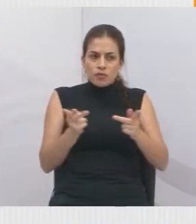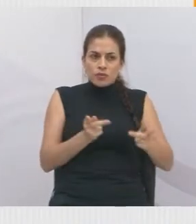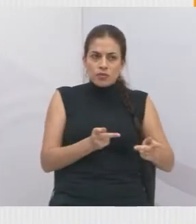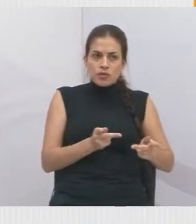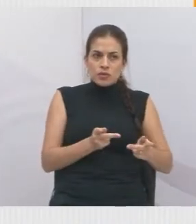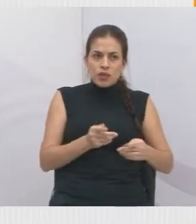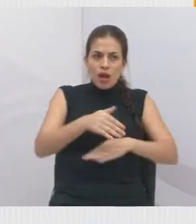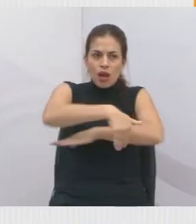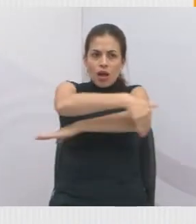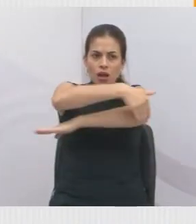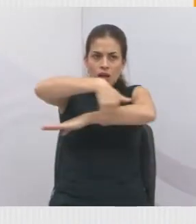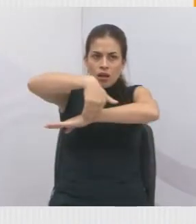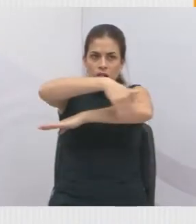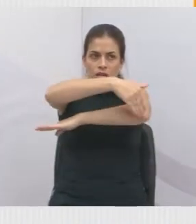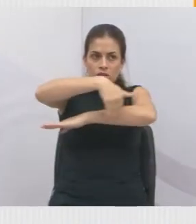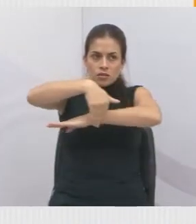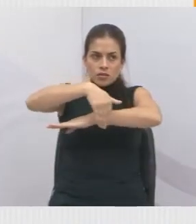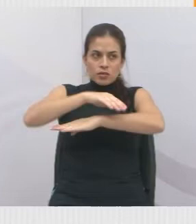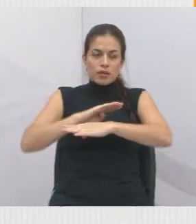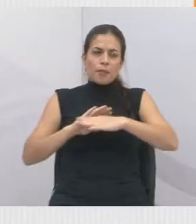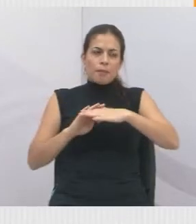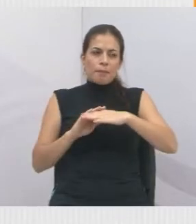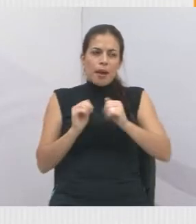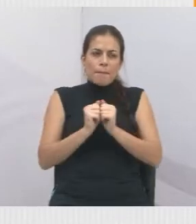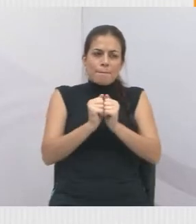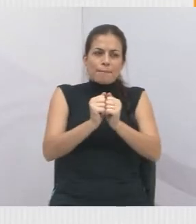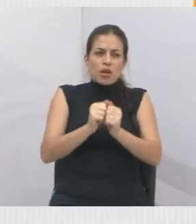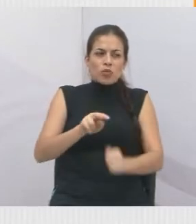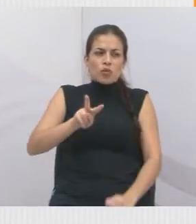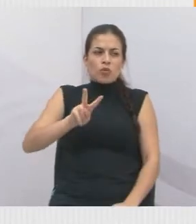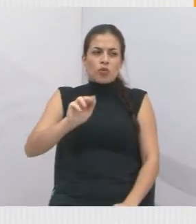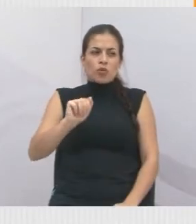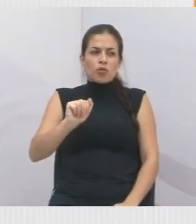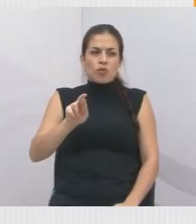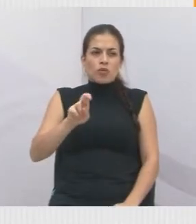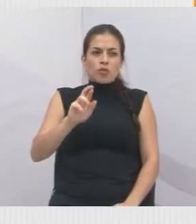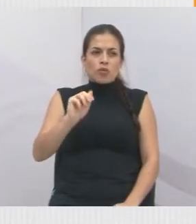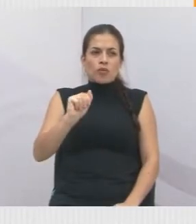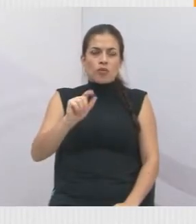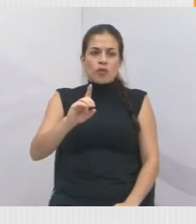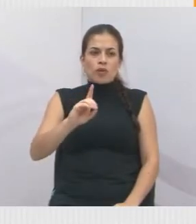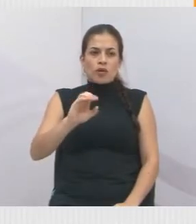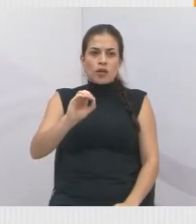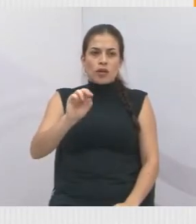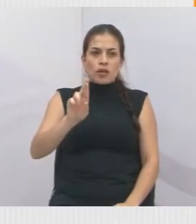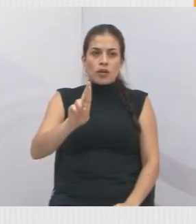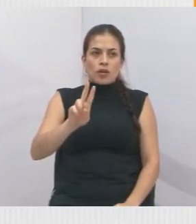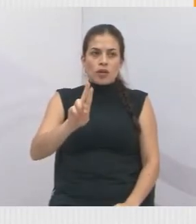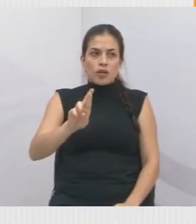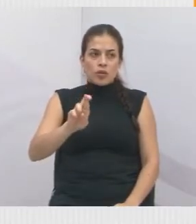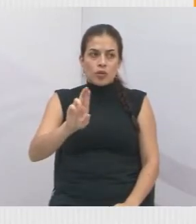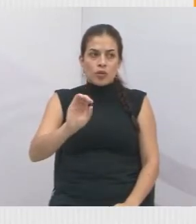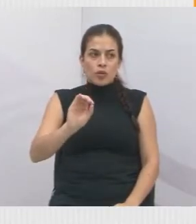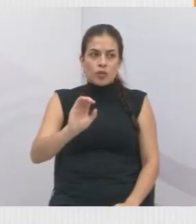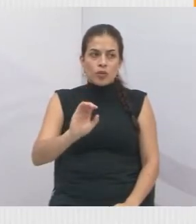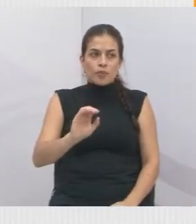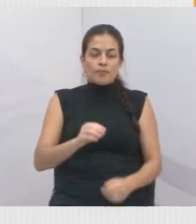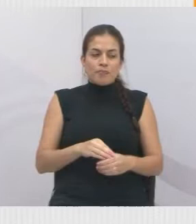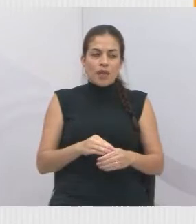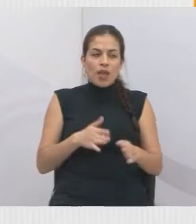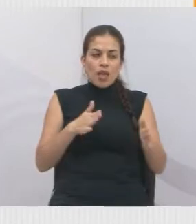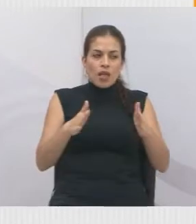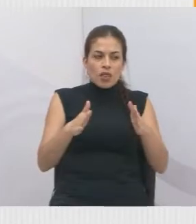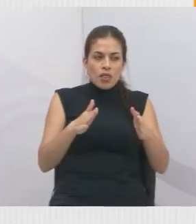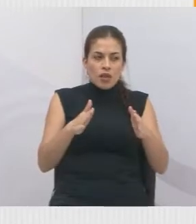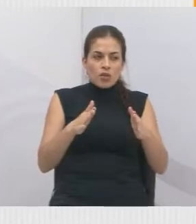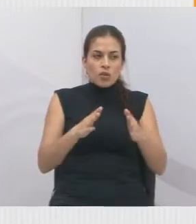estrada que passa aqui perto da região do Varadouro, do Colônia, próximo à cerâmica, como é muito conhecida. Essa estrada dá acesso a vários